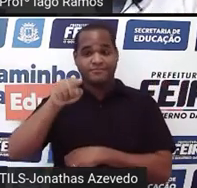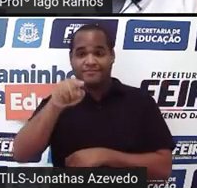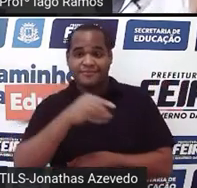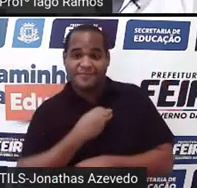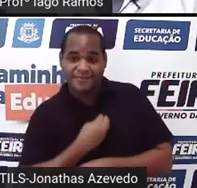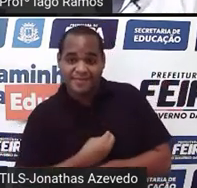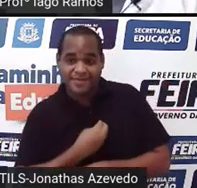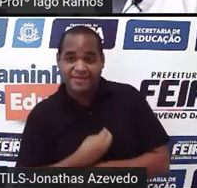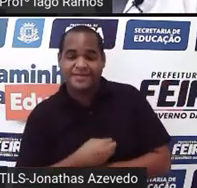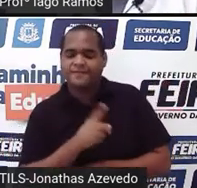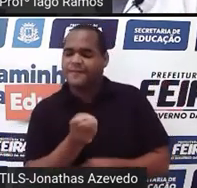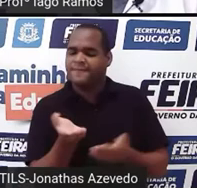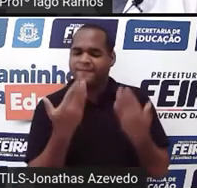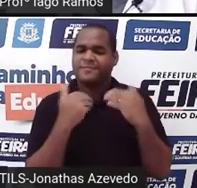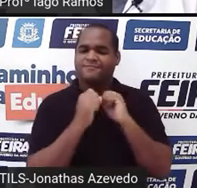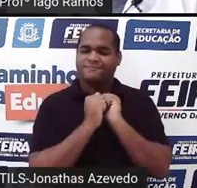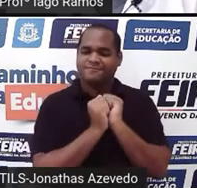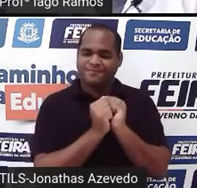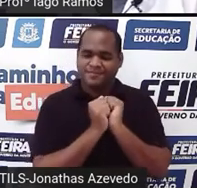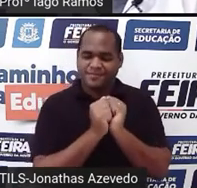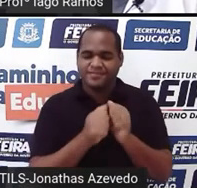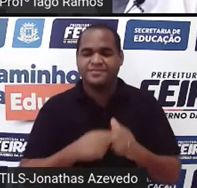Vem comigo. Olha só.